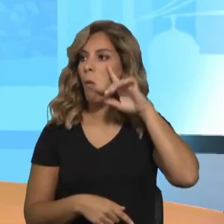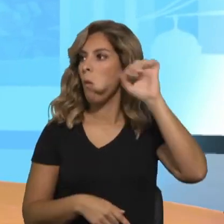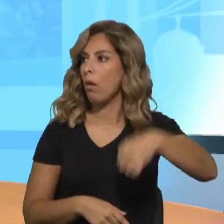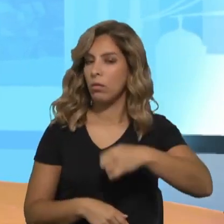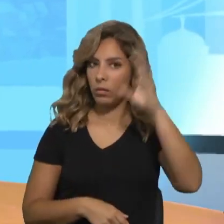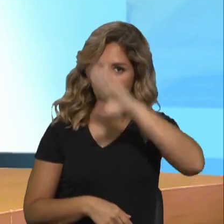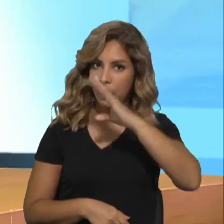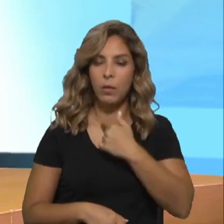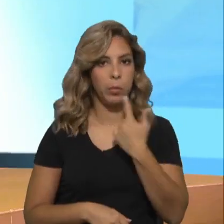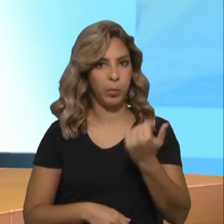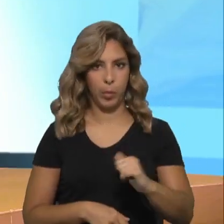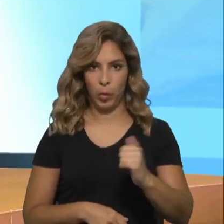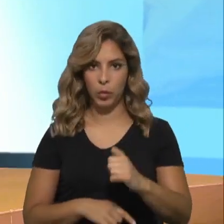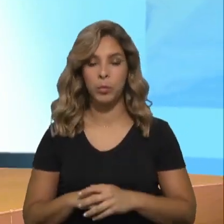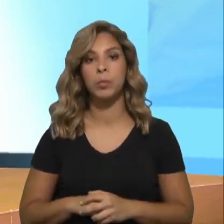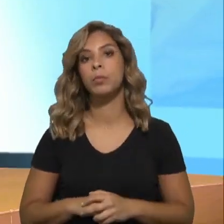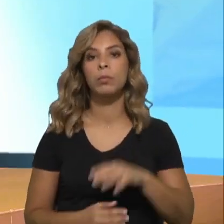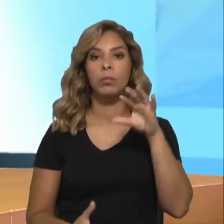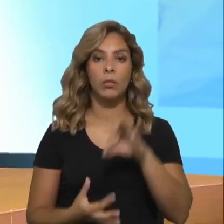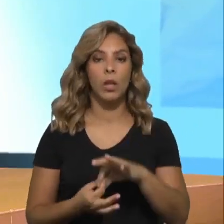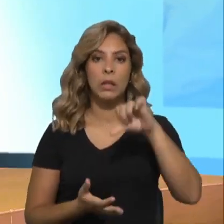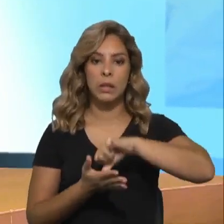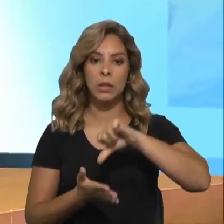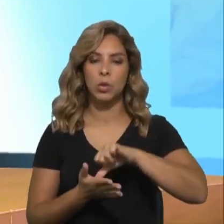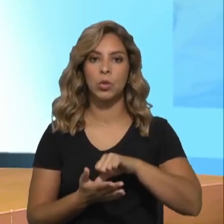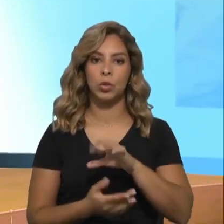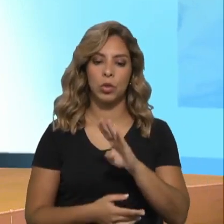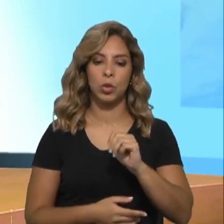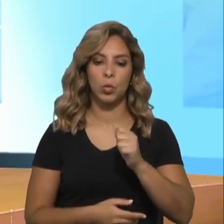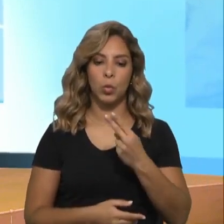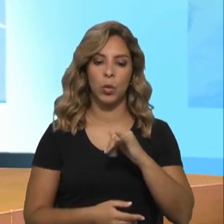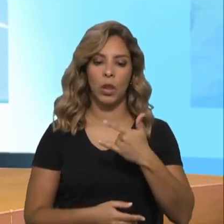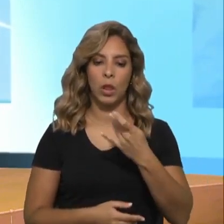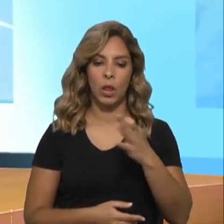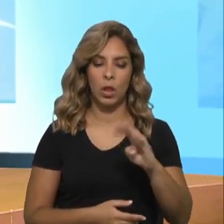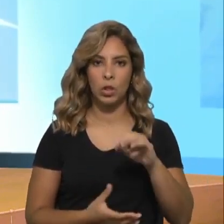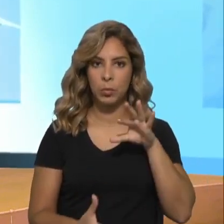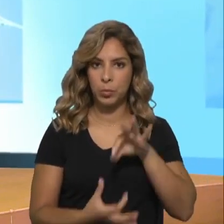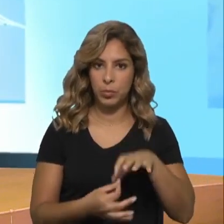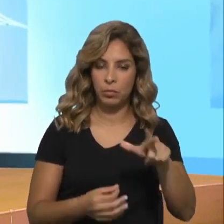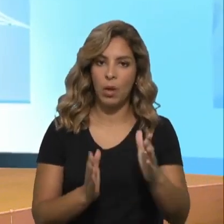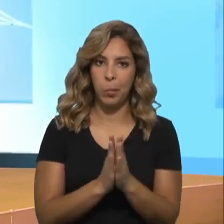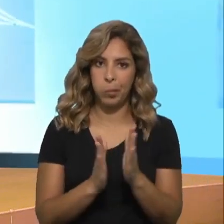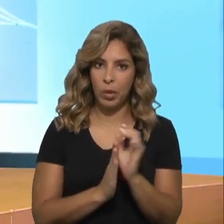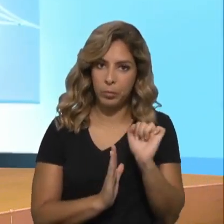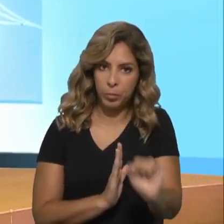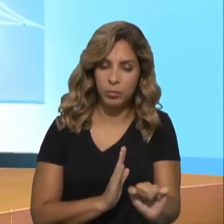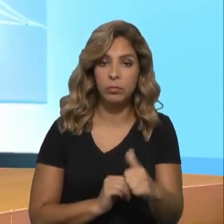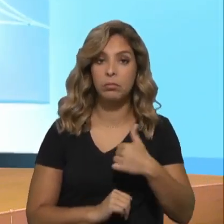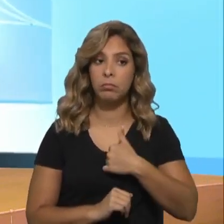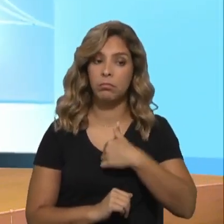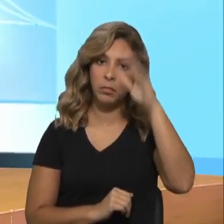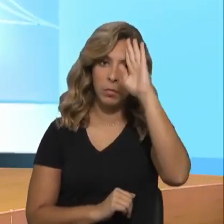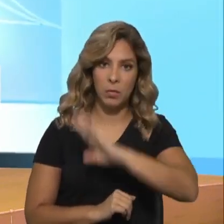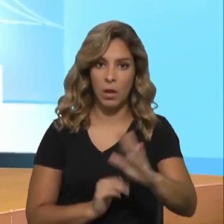o JRS, o Serviço Justiça aos Refugiados, é uma obra da Companhia de Jesus, mas é uma obra da Igreja, entendemos que a Igreja, como